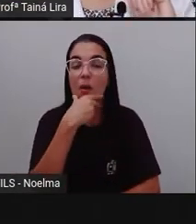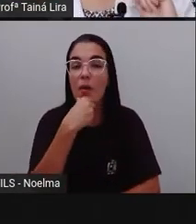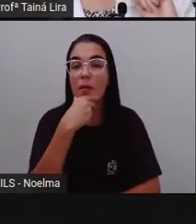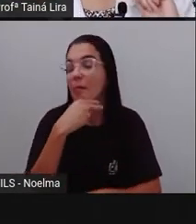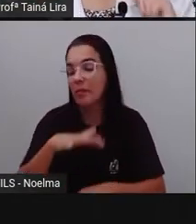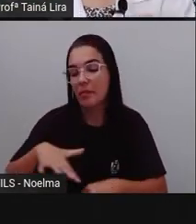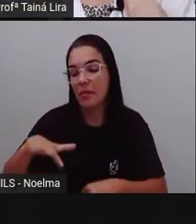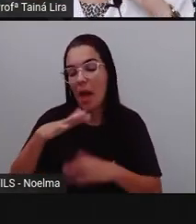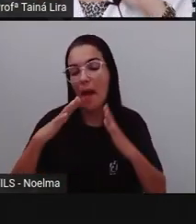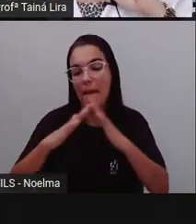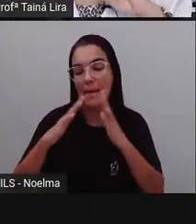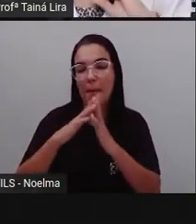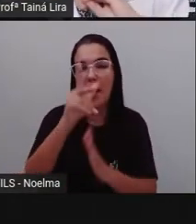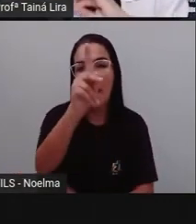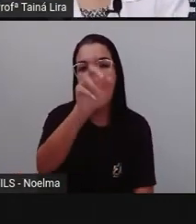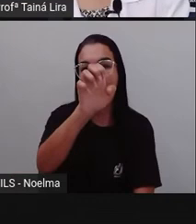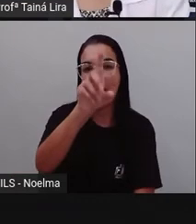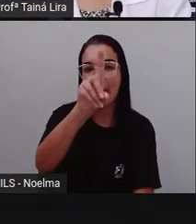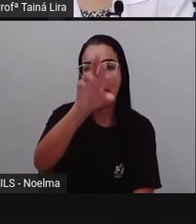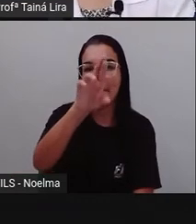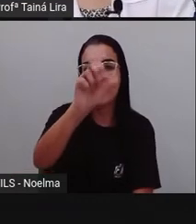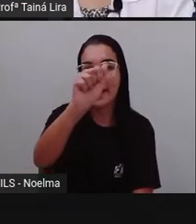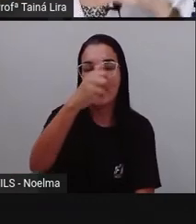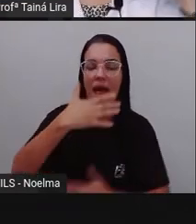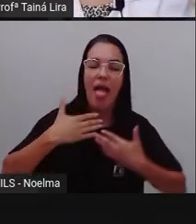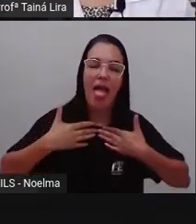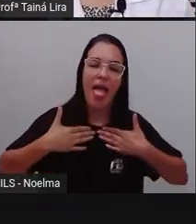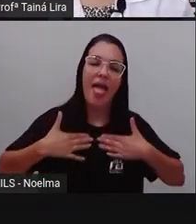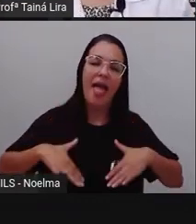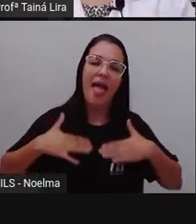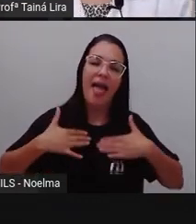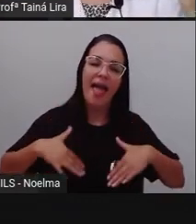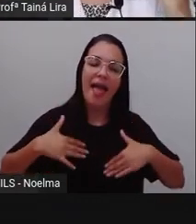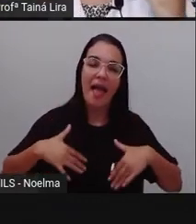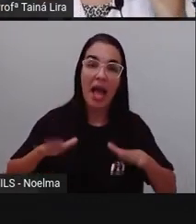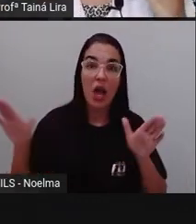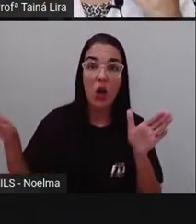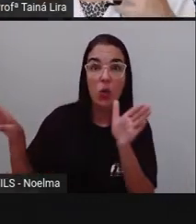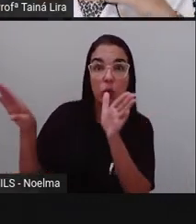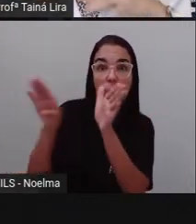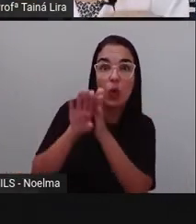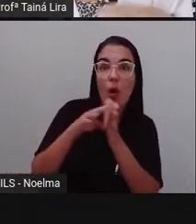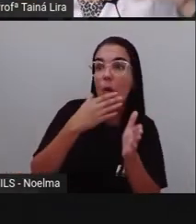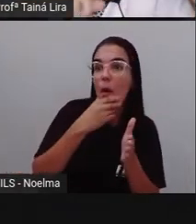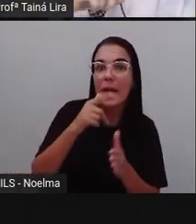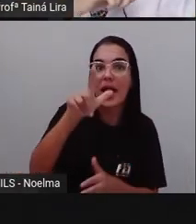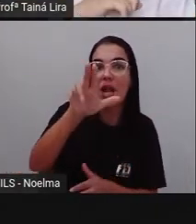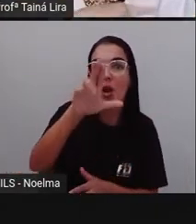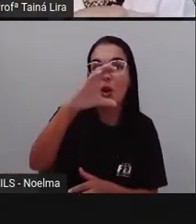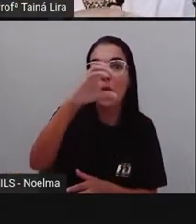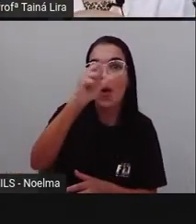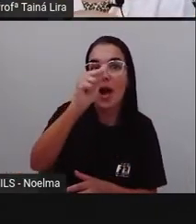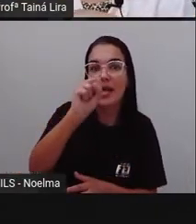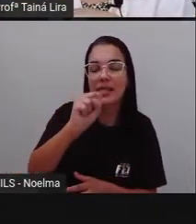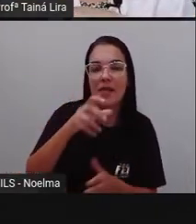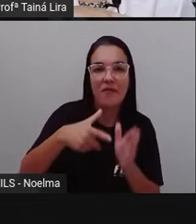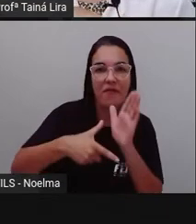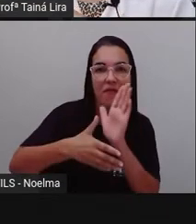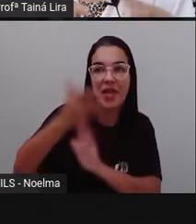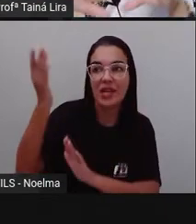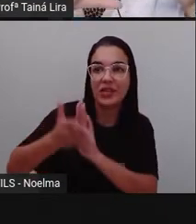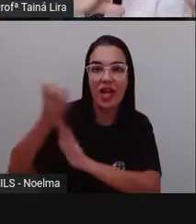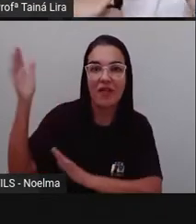Descanso? Lembra que a Pró falou que Lucas da Feira viajava e quando ele voltava ele costumava ficar lá na Pedra do